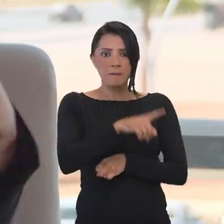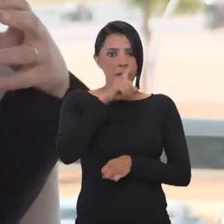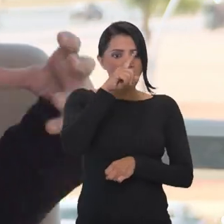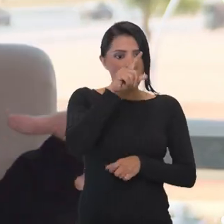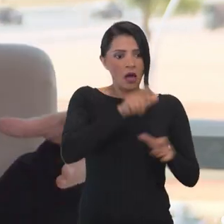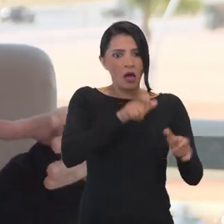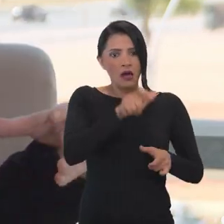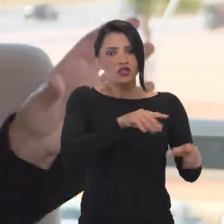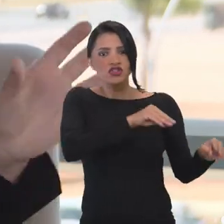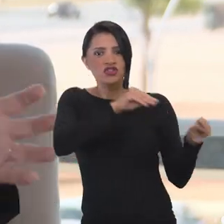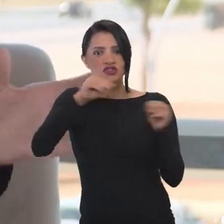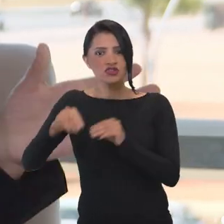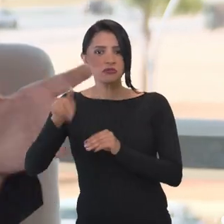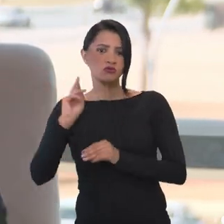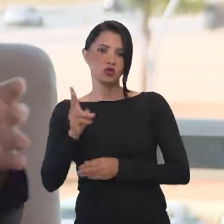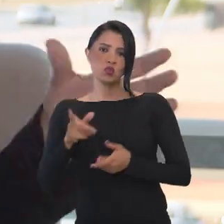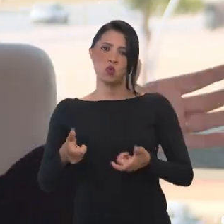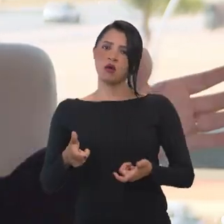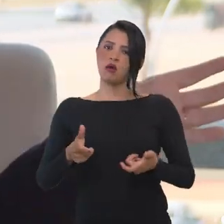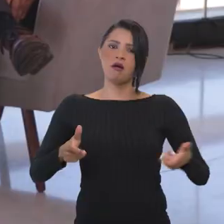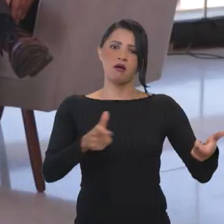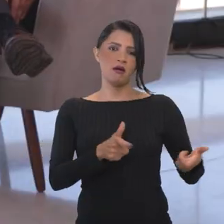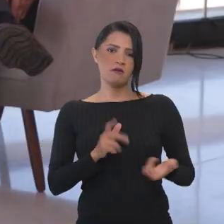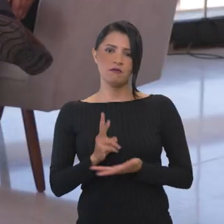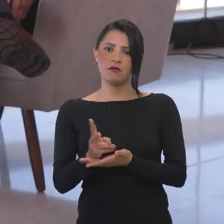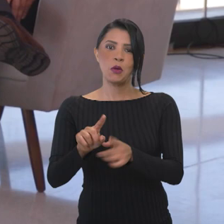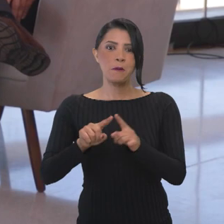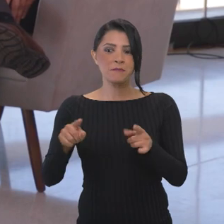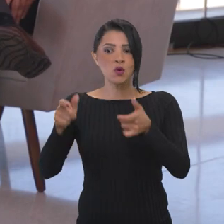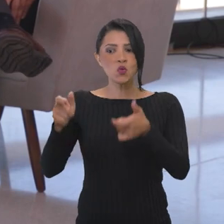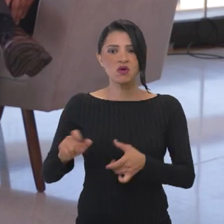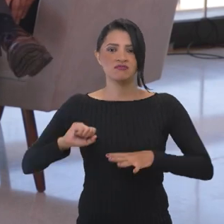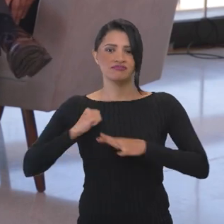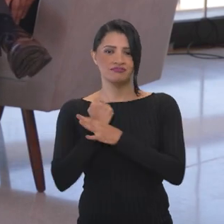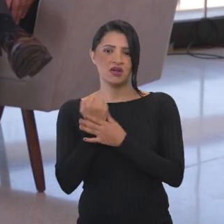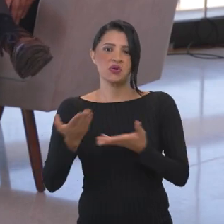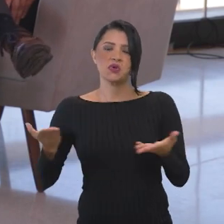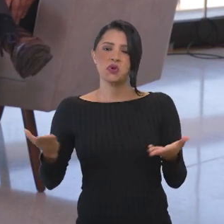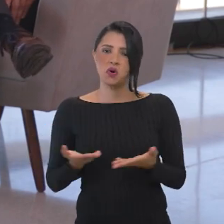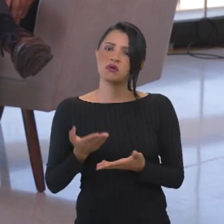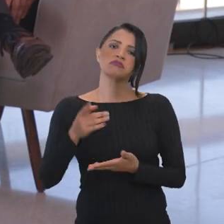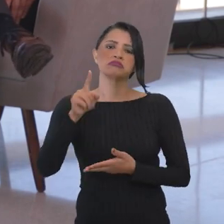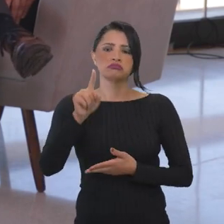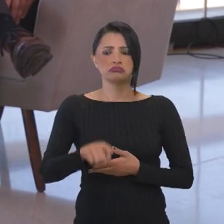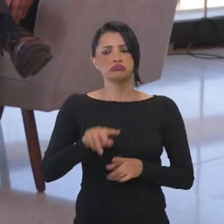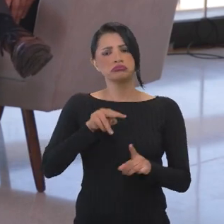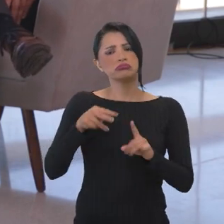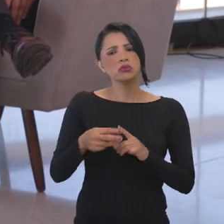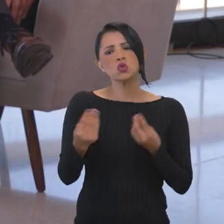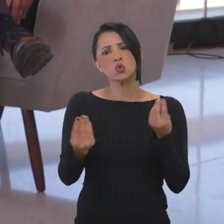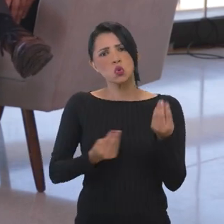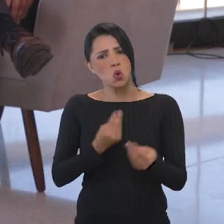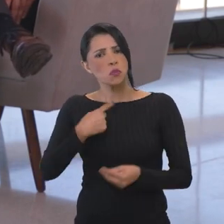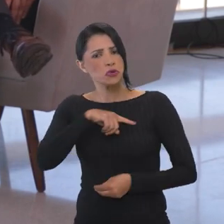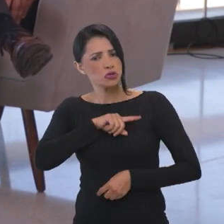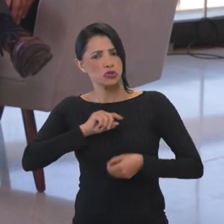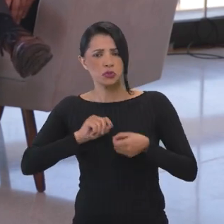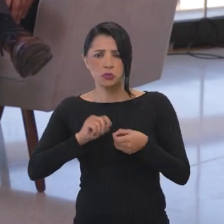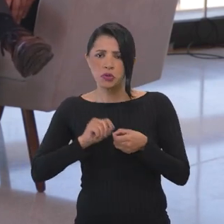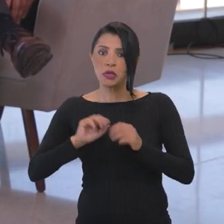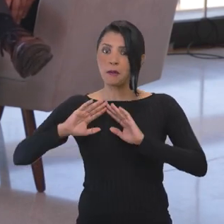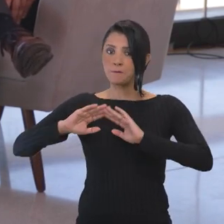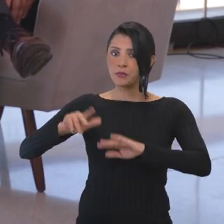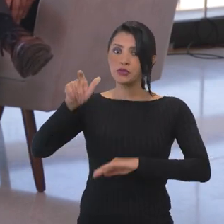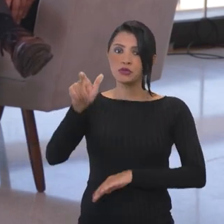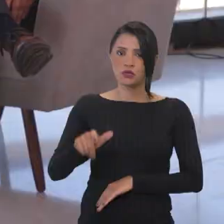pessoas de áreas de risco, elas continuarem morando no mesmo lugar praticamente, mas num local seguro. Então, é pouco esse olhar, E a gente tem